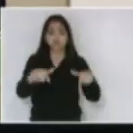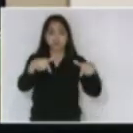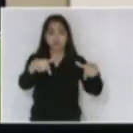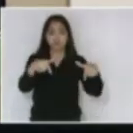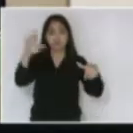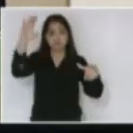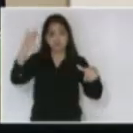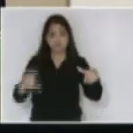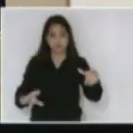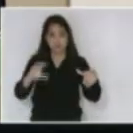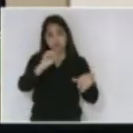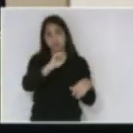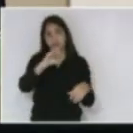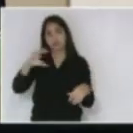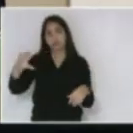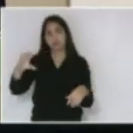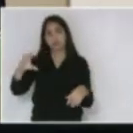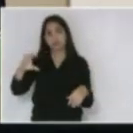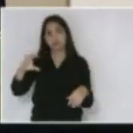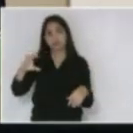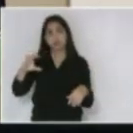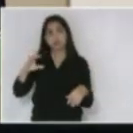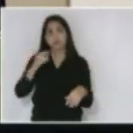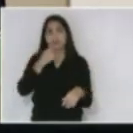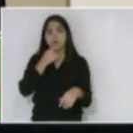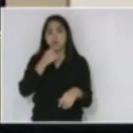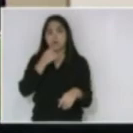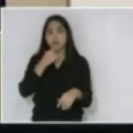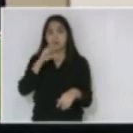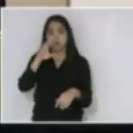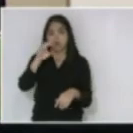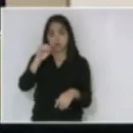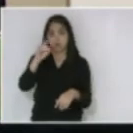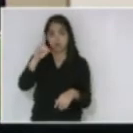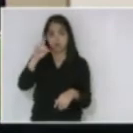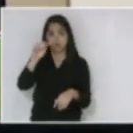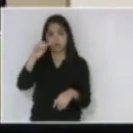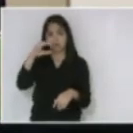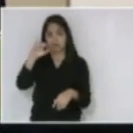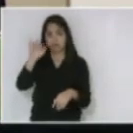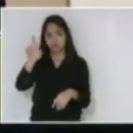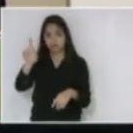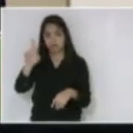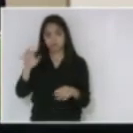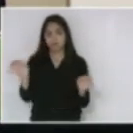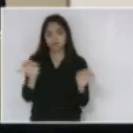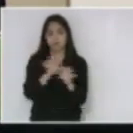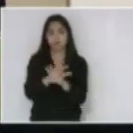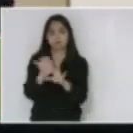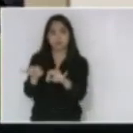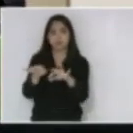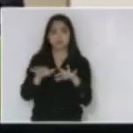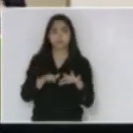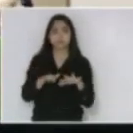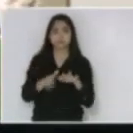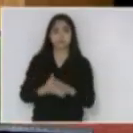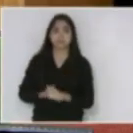cidadão catarinense ao senhor Odacir Zonta está encerrada a